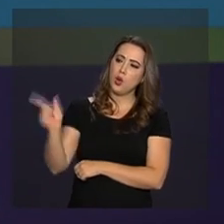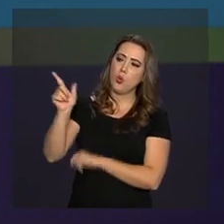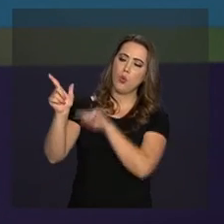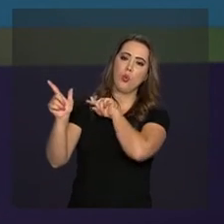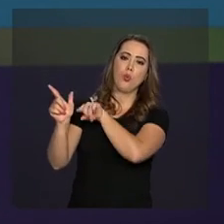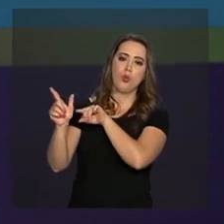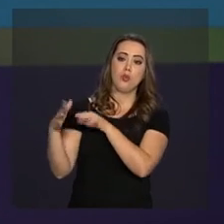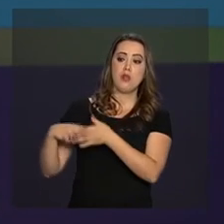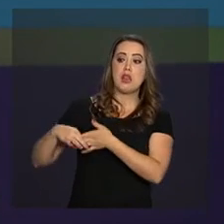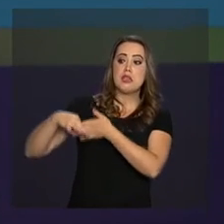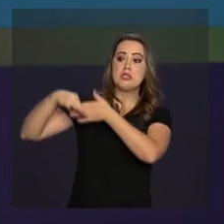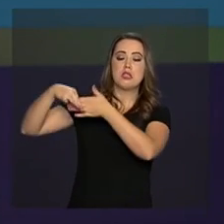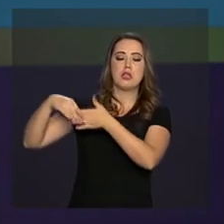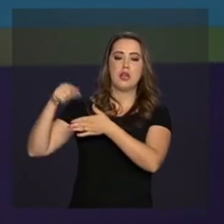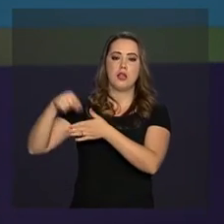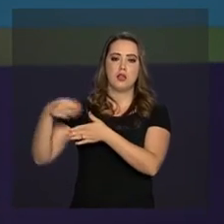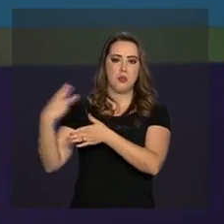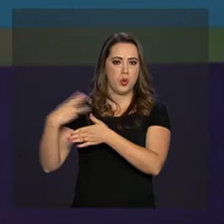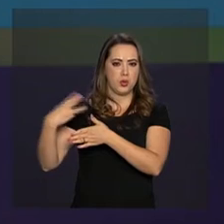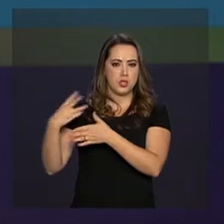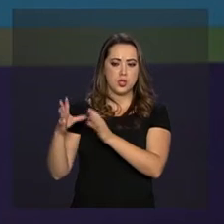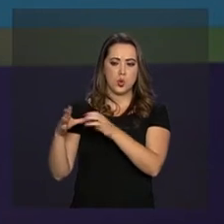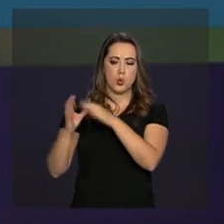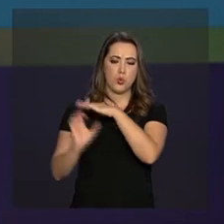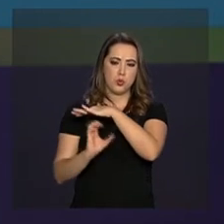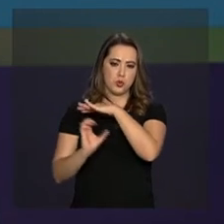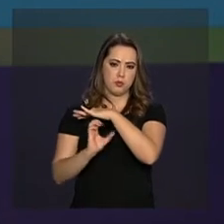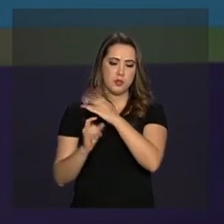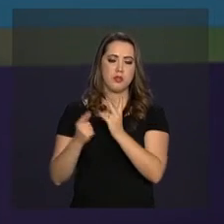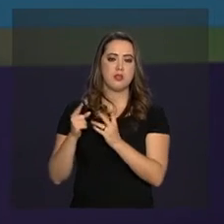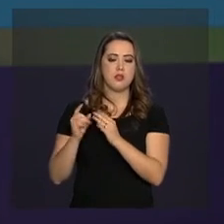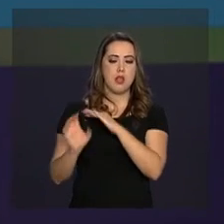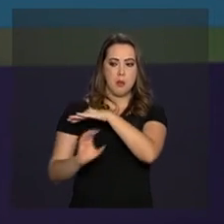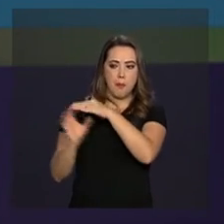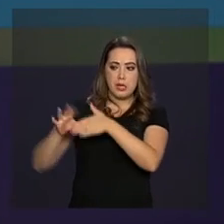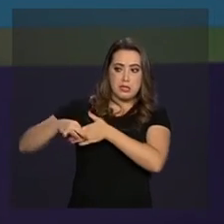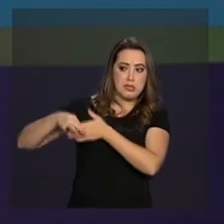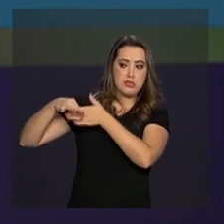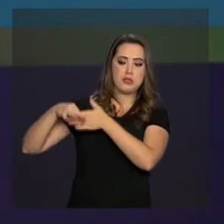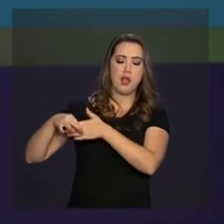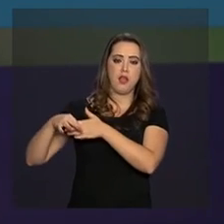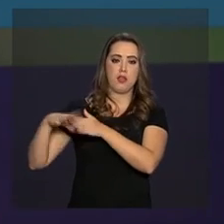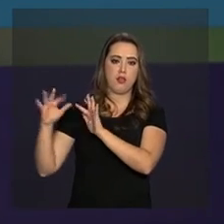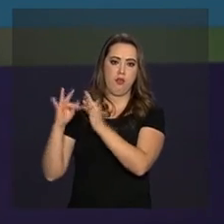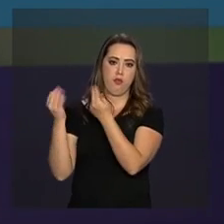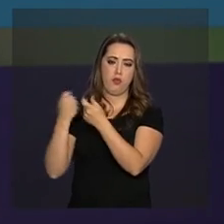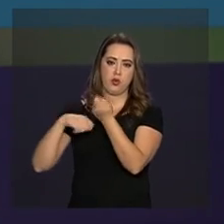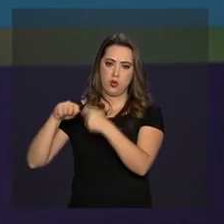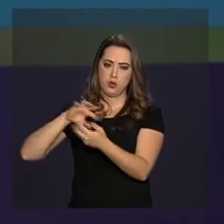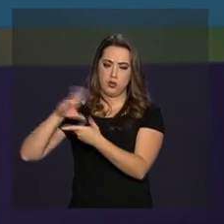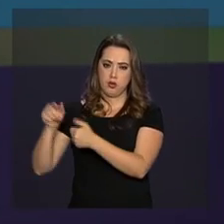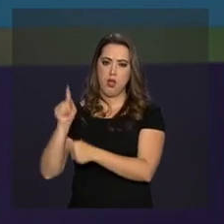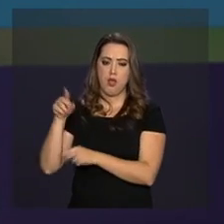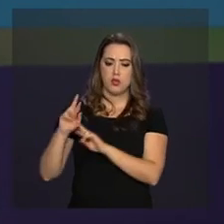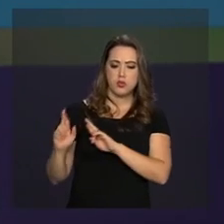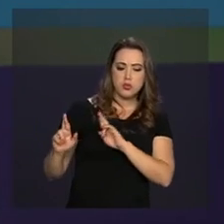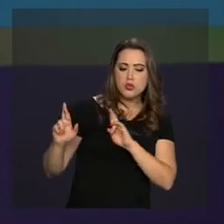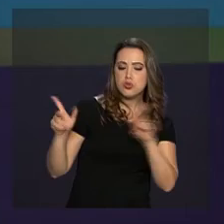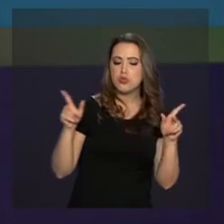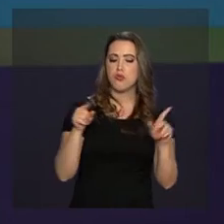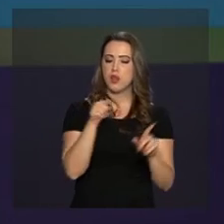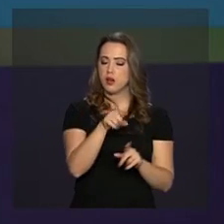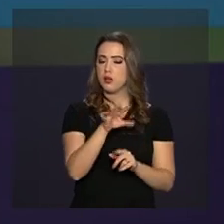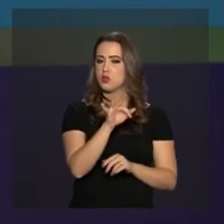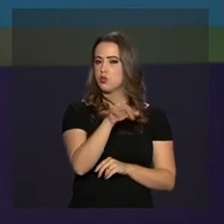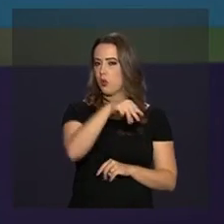pelo terceiro setor, pelo setor empresarial. Essa é uma diferença marcante na visão do senhor, talvez,